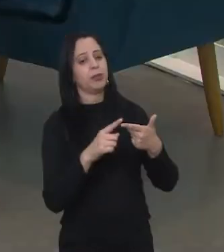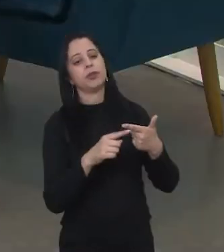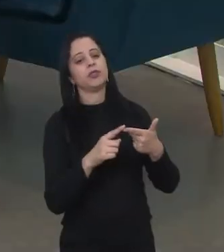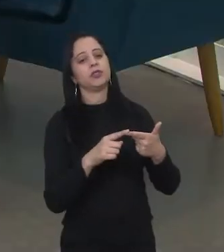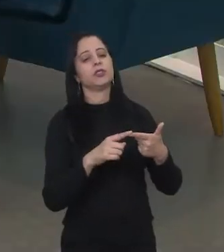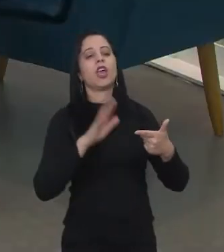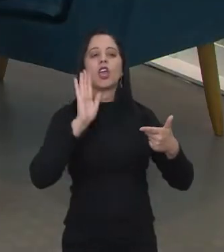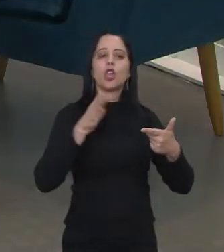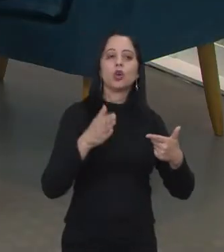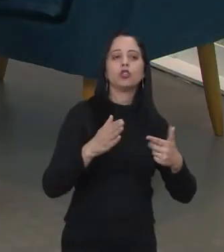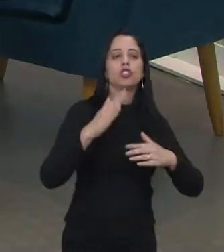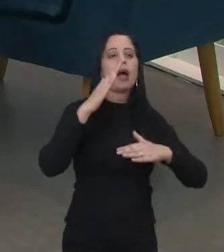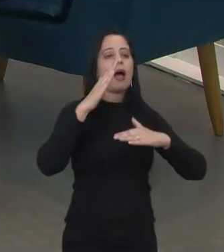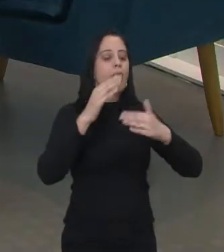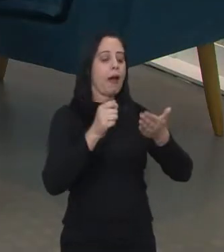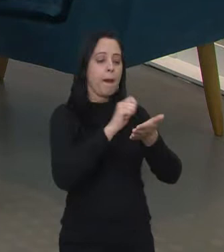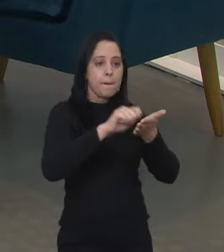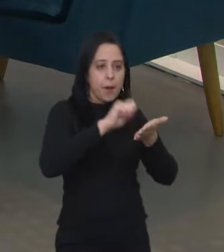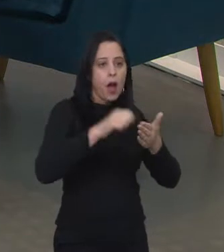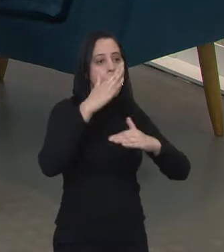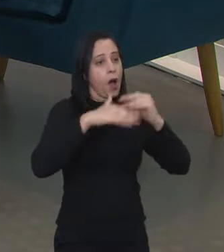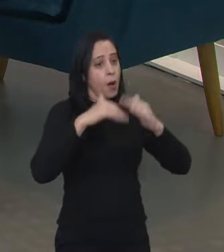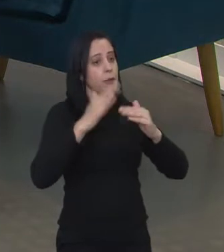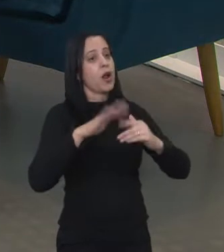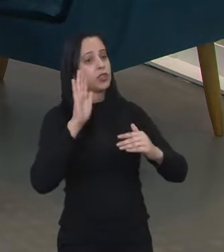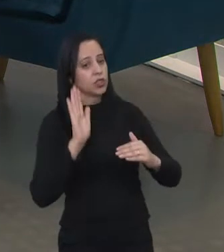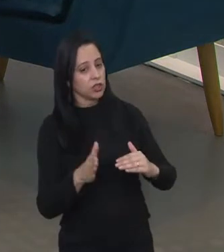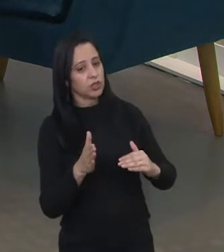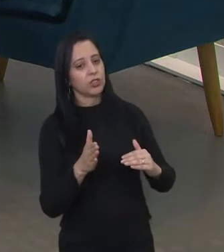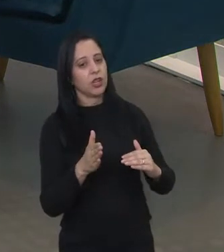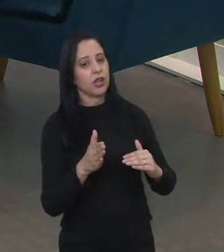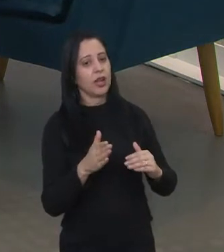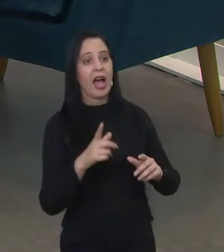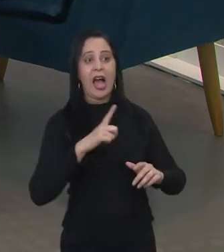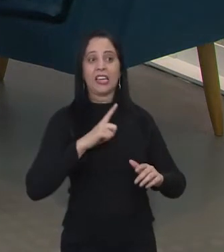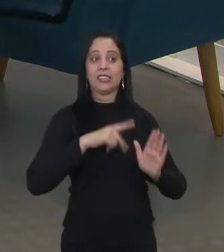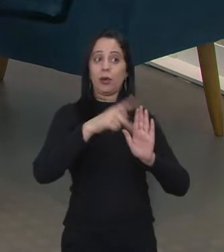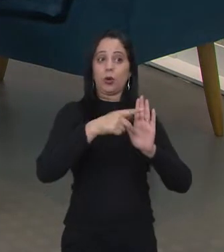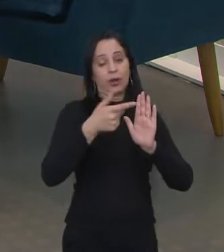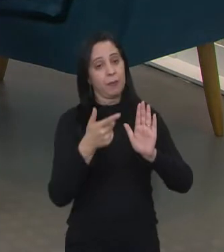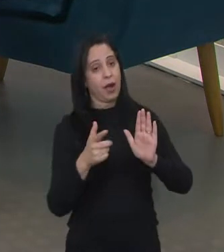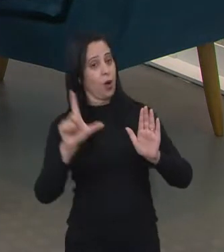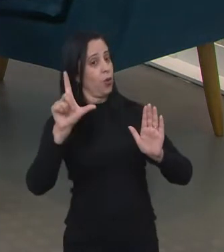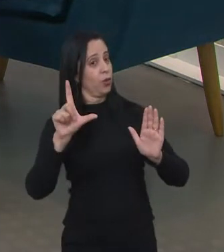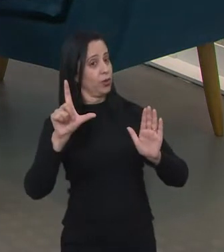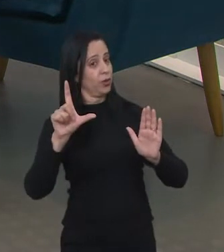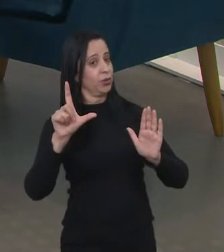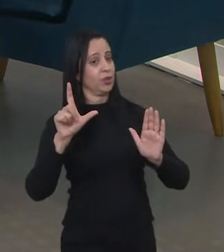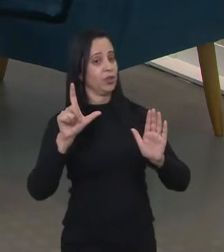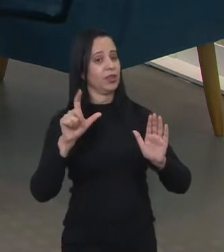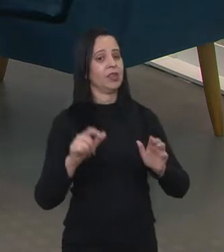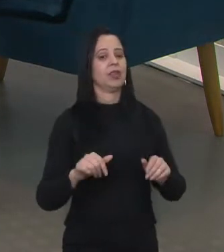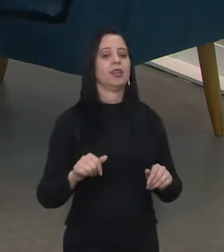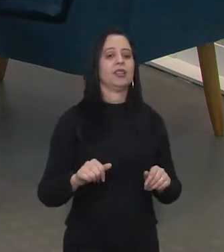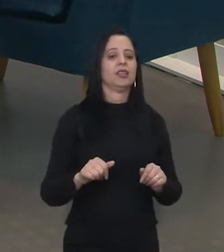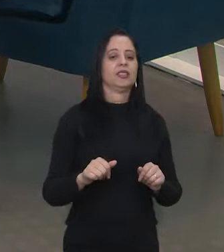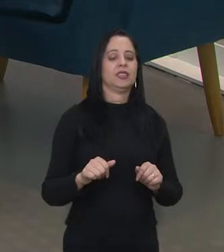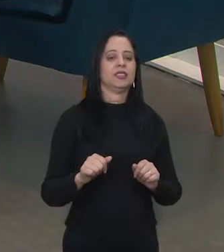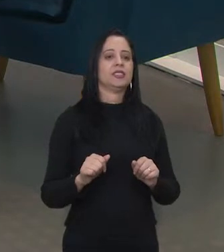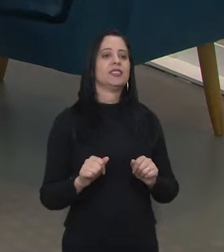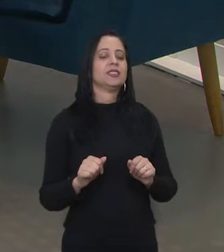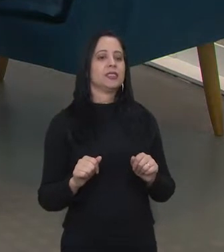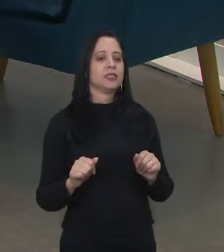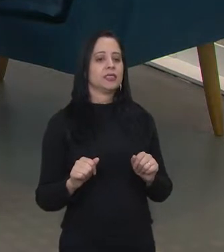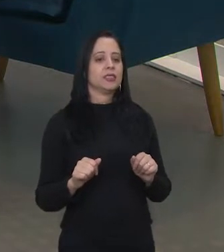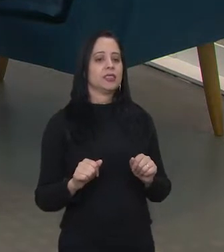Sim. Ah, eu já validei o problema, agora eu vou desenvolver a solução. Então, tem um programa específico, que é o Nexus Growth Tech